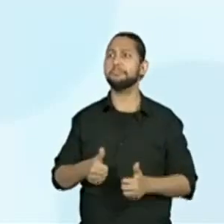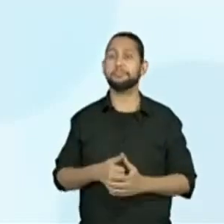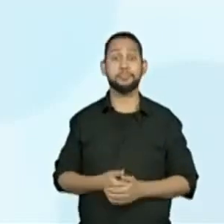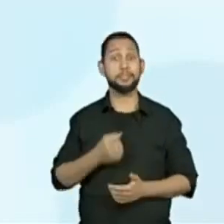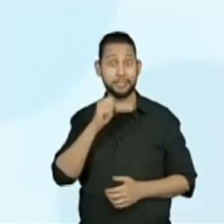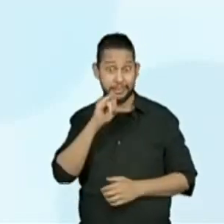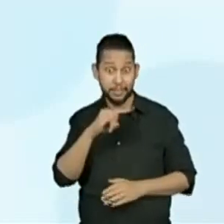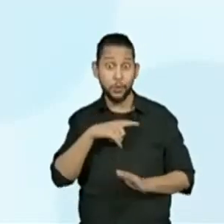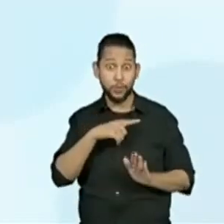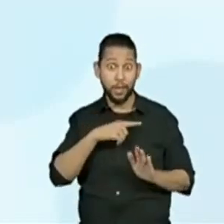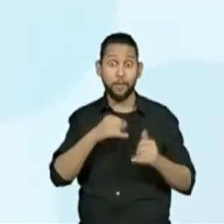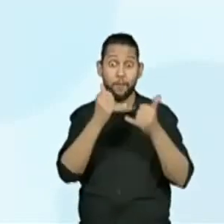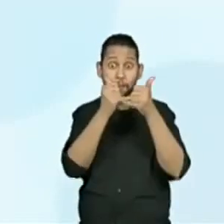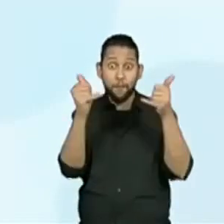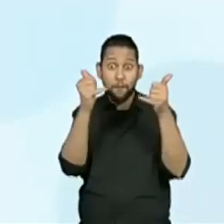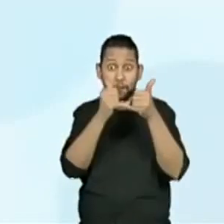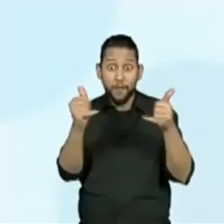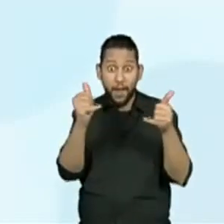tenho o conjunto.